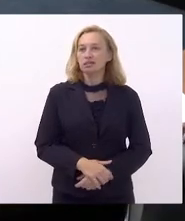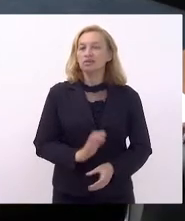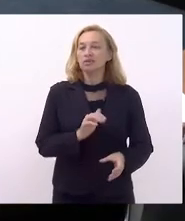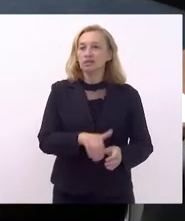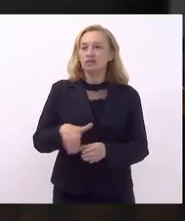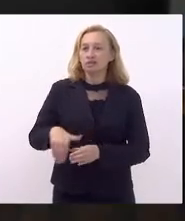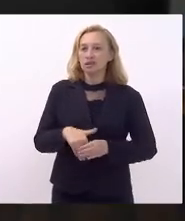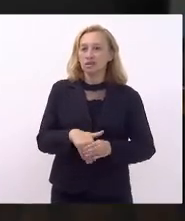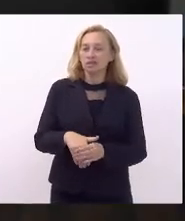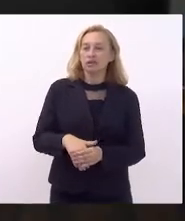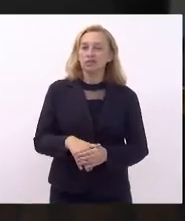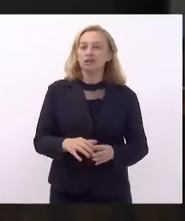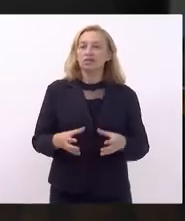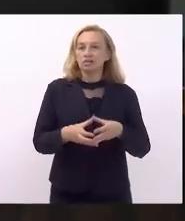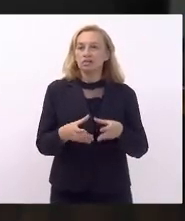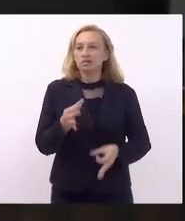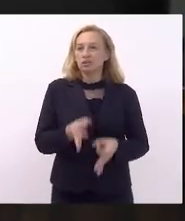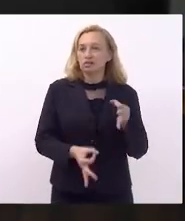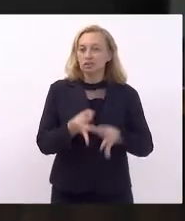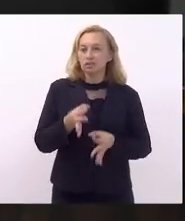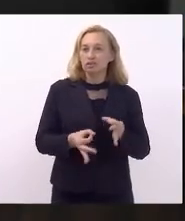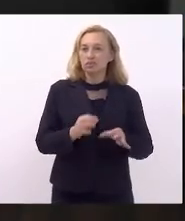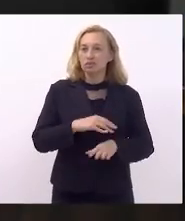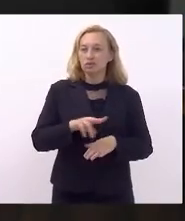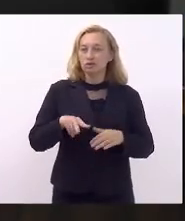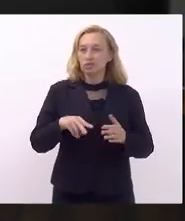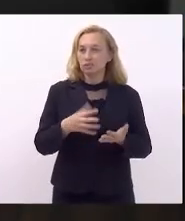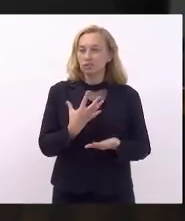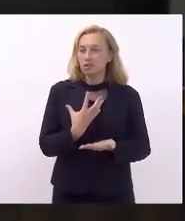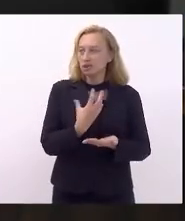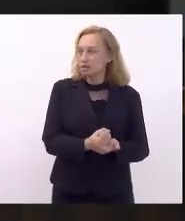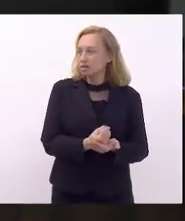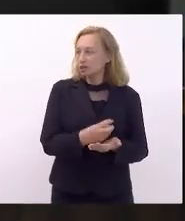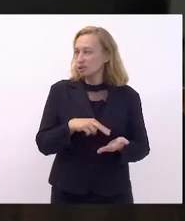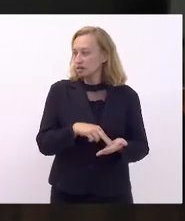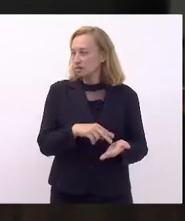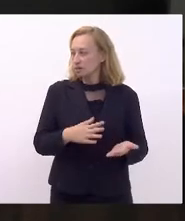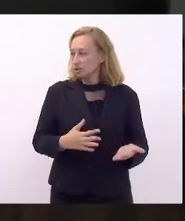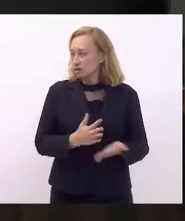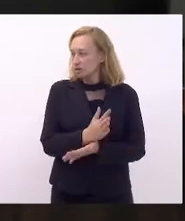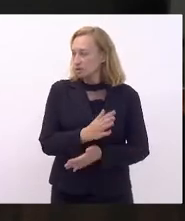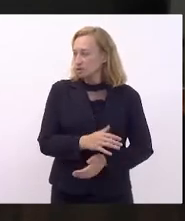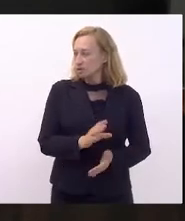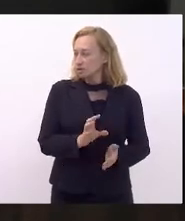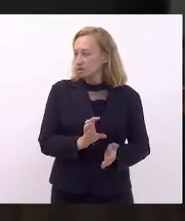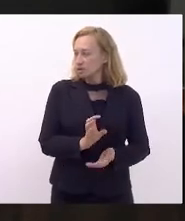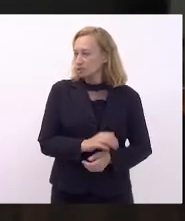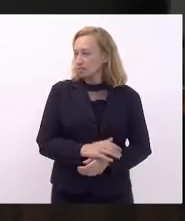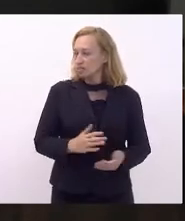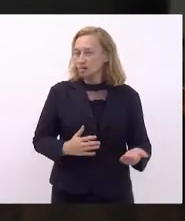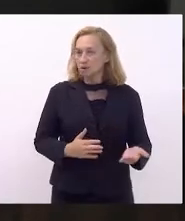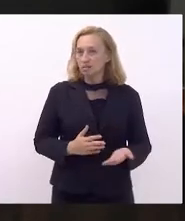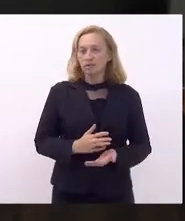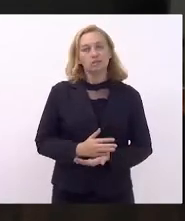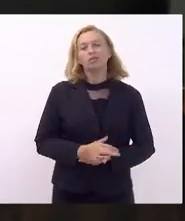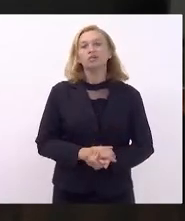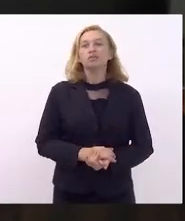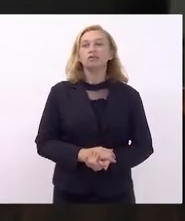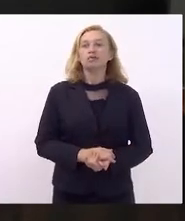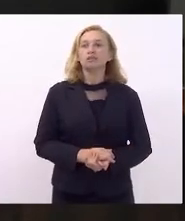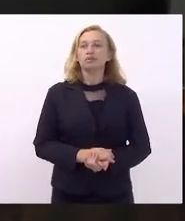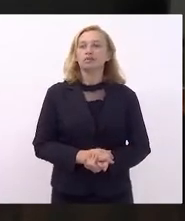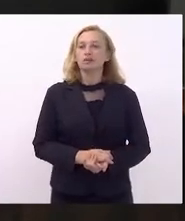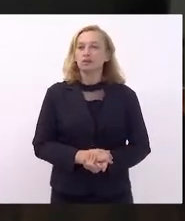Em votação, parecida com Comissão de Constituição e Justiça. Srs. que aprovam, com Comissão de e Em votação, projeto assim emendado. Srs. que aprovam, com a de aprovado.